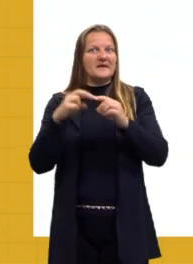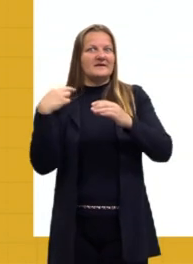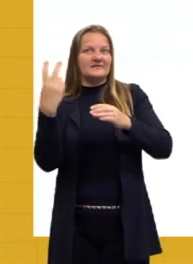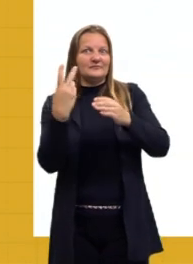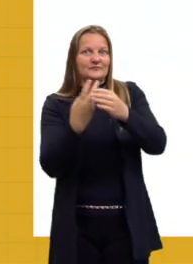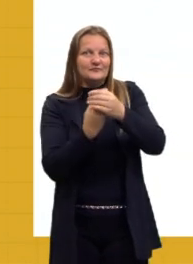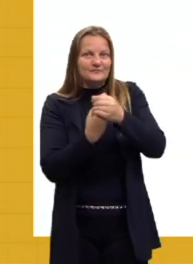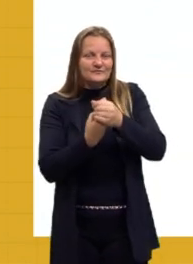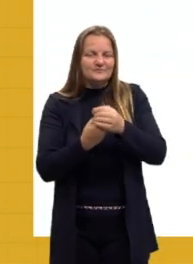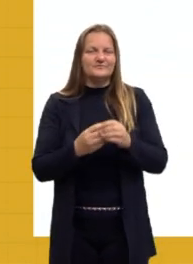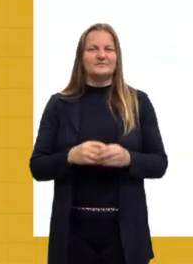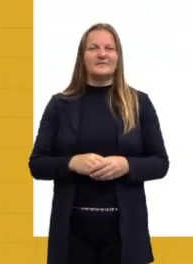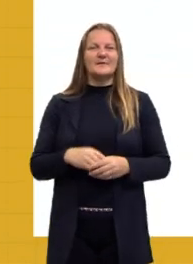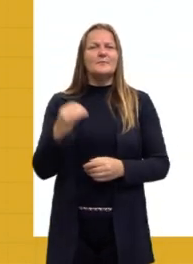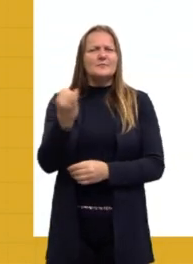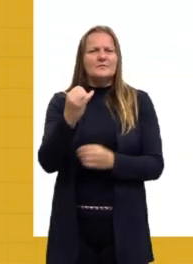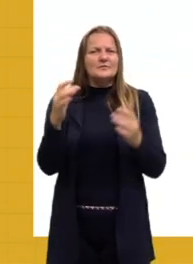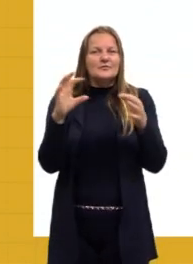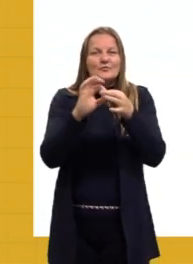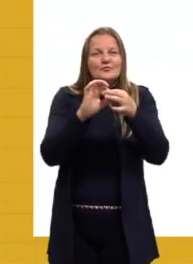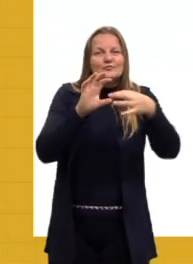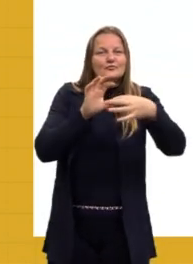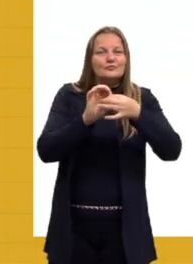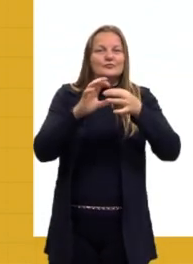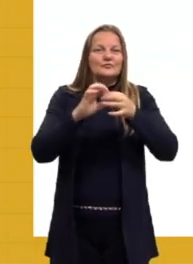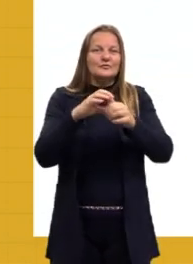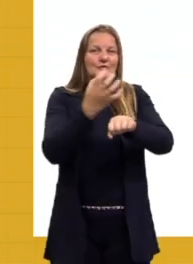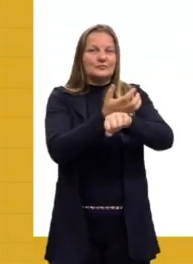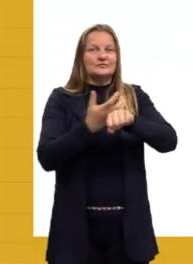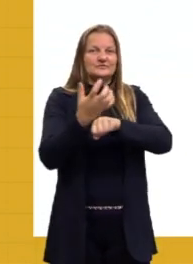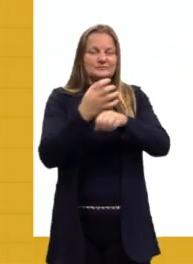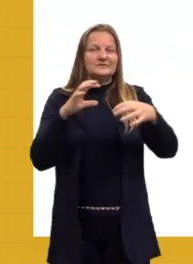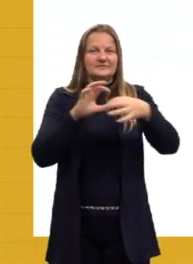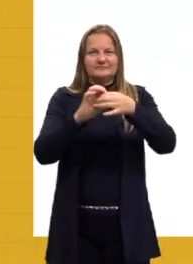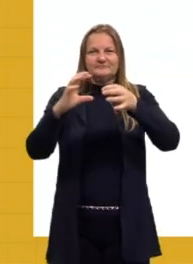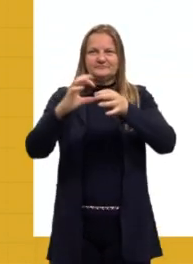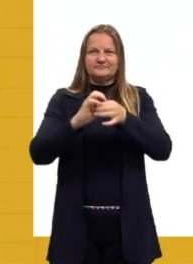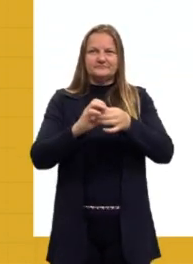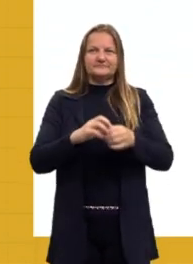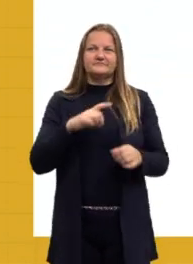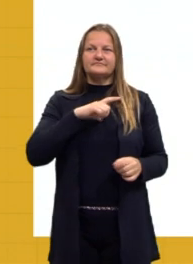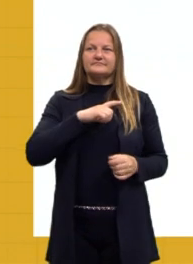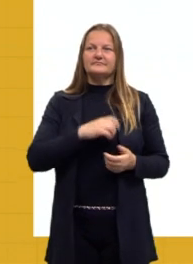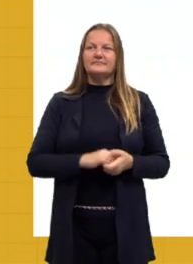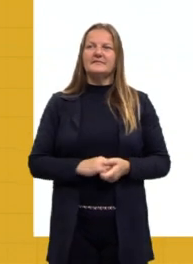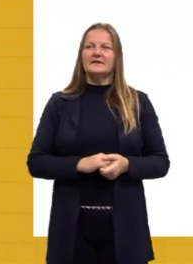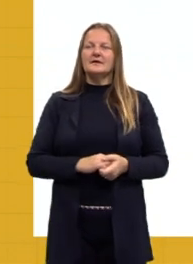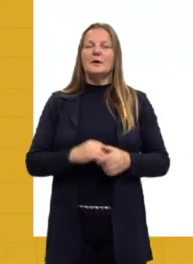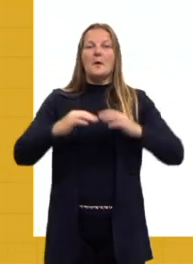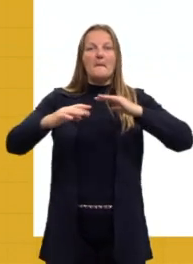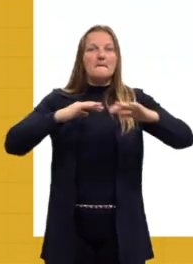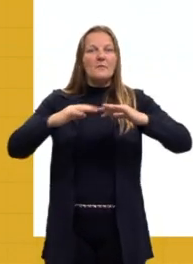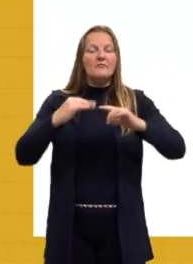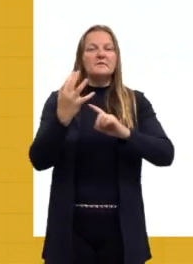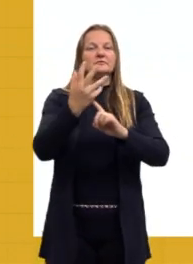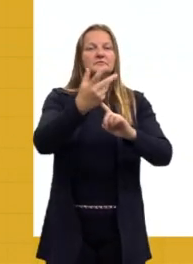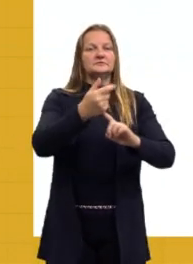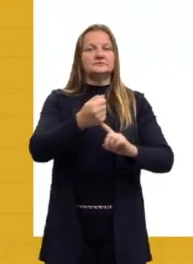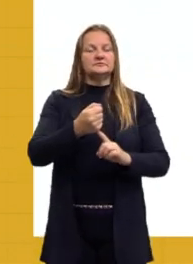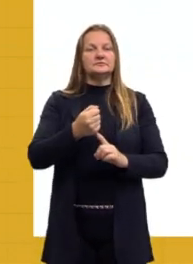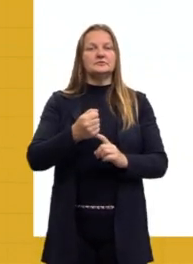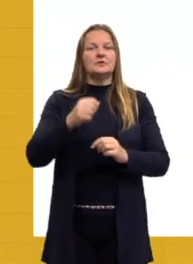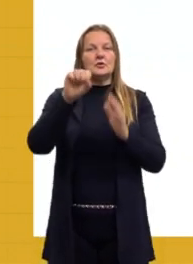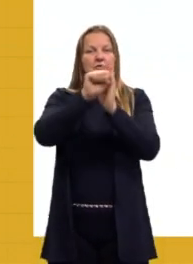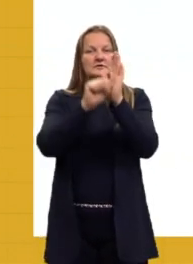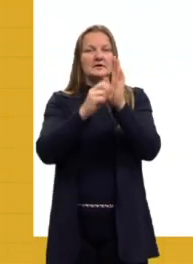vanguardas. Então, é muito interessante que vocês façam esses links entre as nossas aulas. Então, a gente tem ali esses movimentos artísticos ali do início do